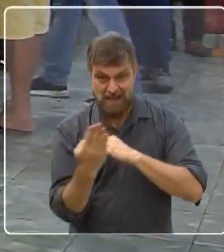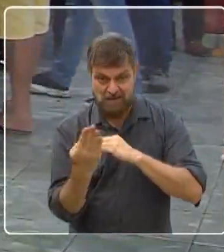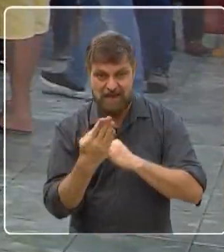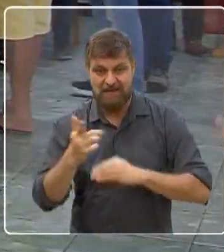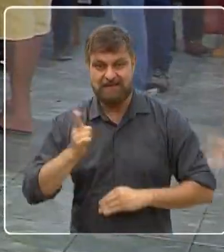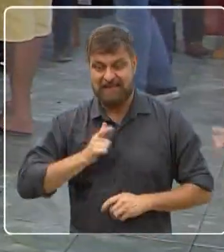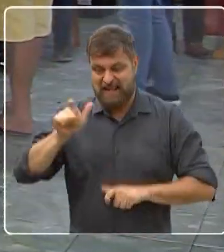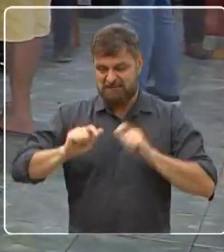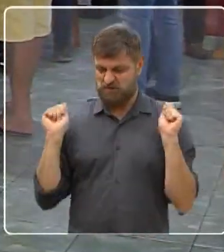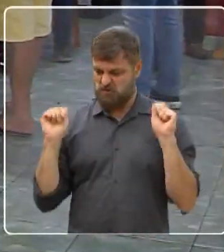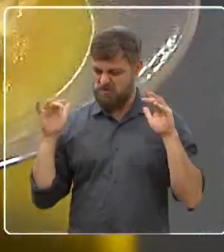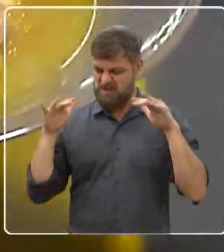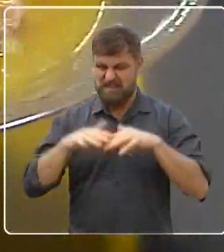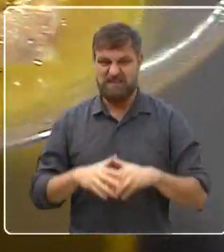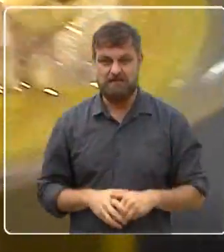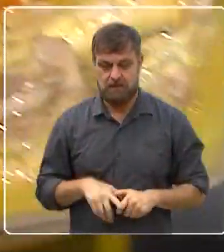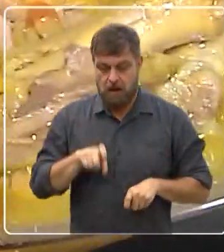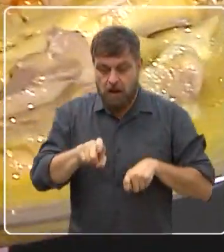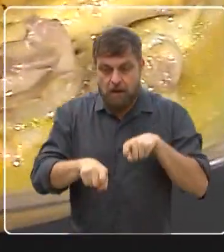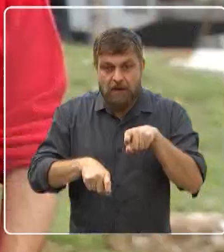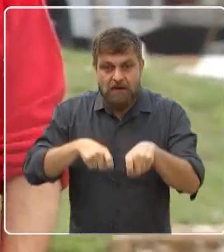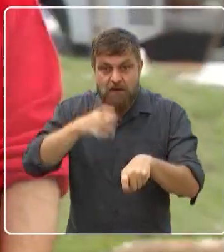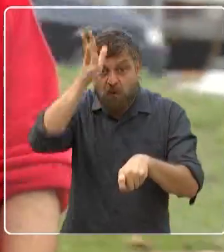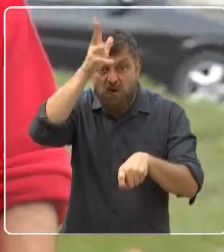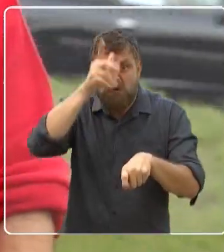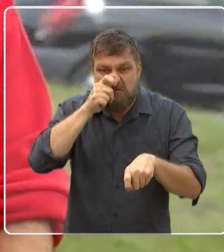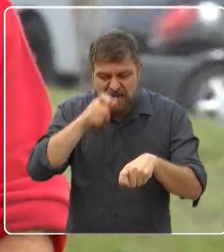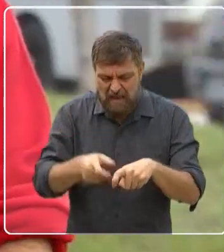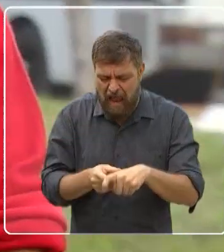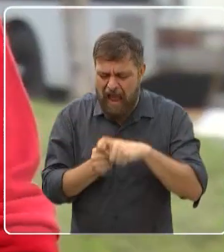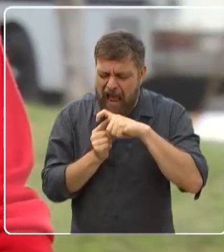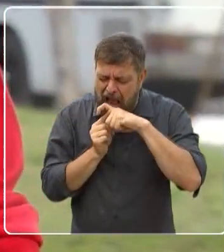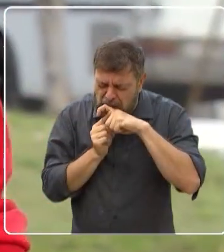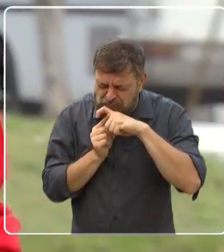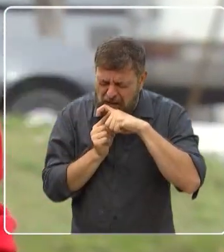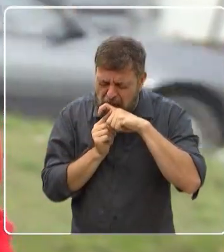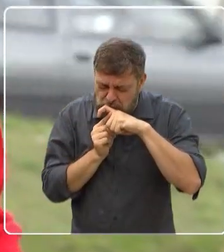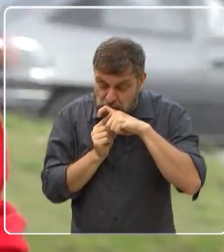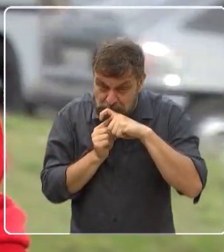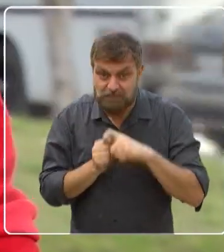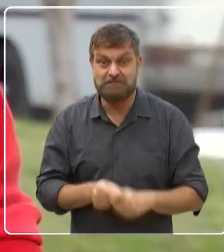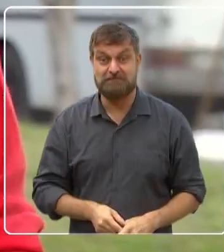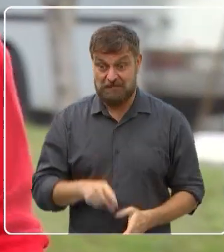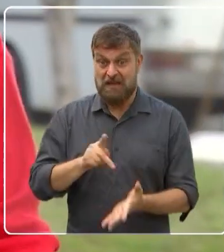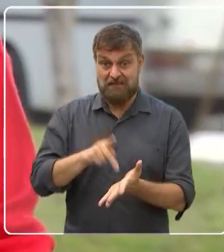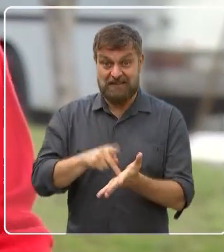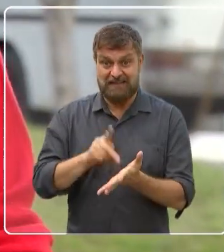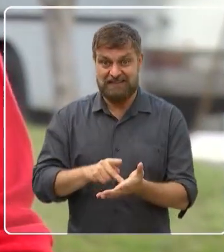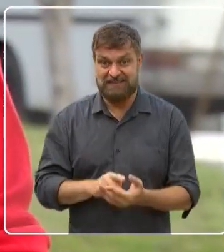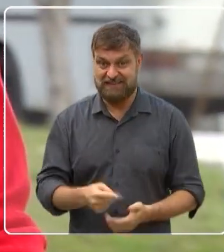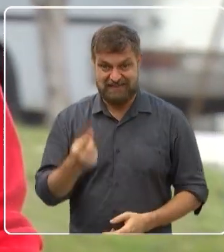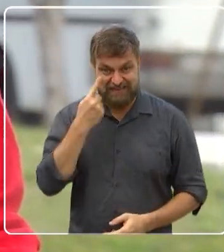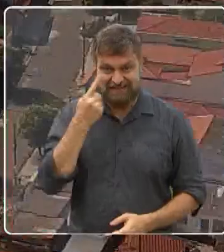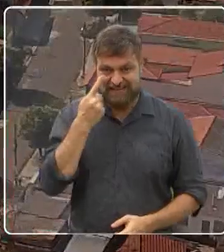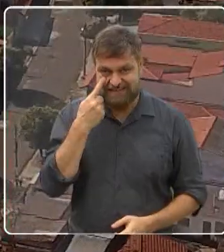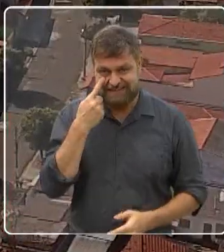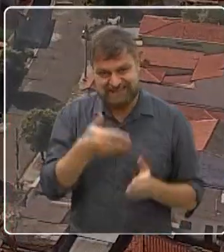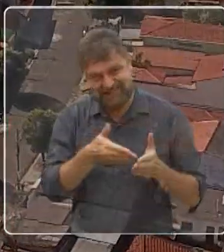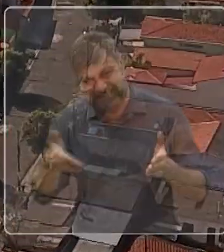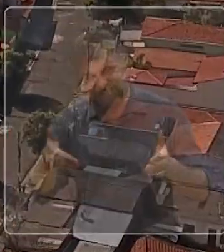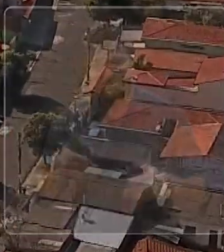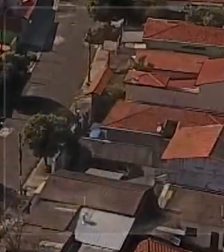onde a galera come pé de frango. É isso mesmo. Olha, tá imperdível. Vale a pena você ficar com a gente.